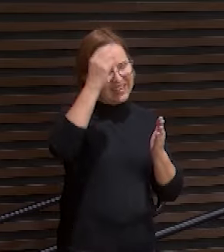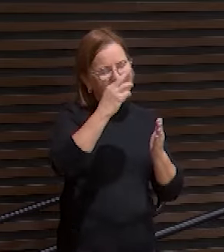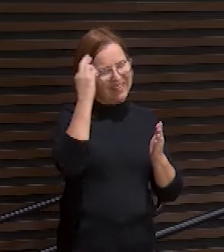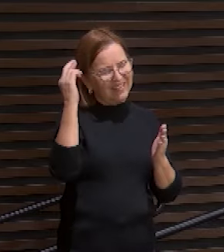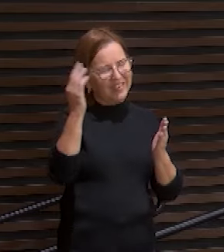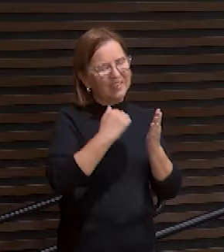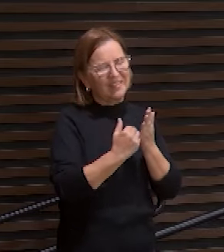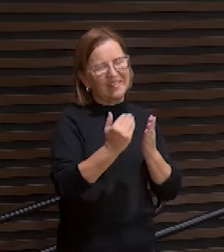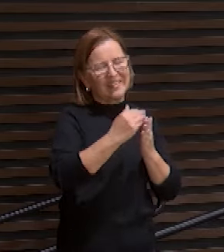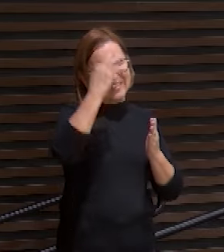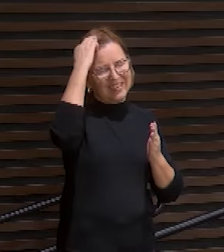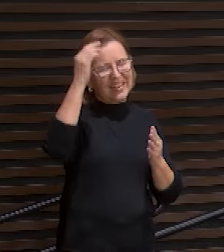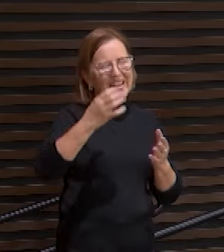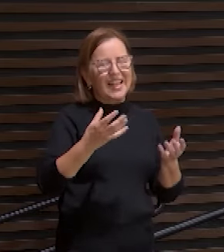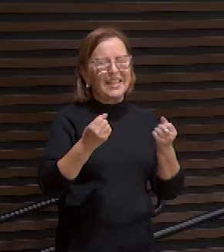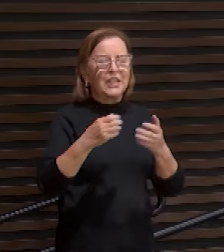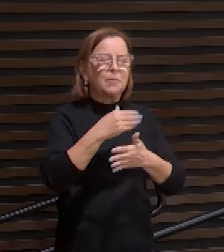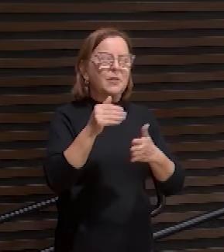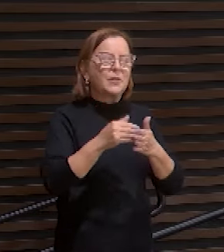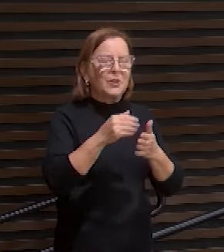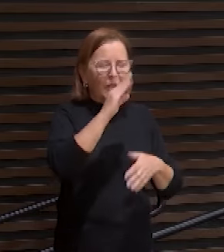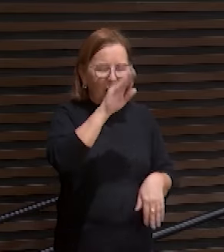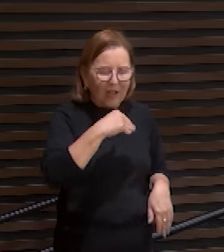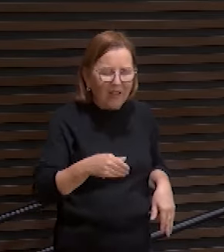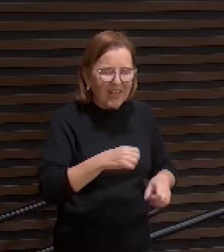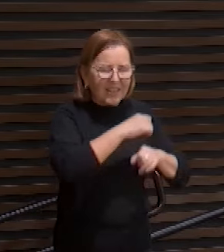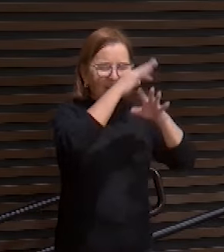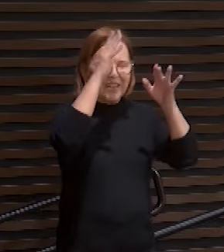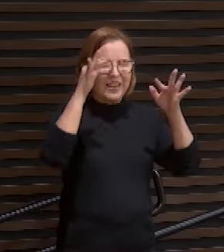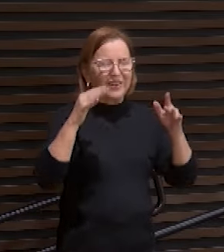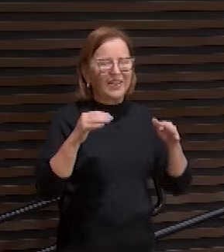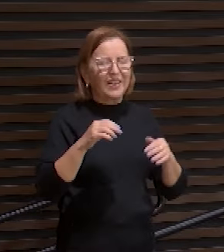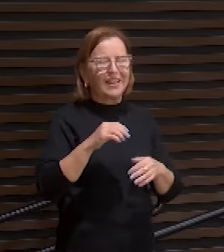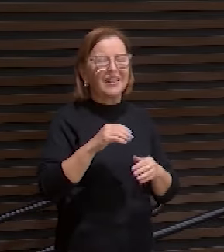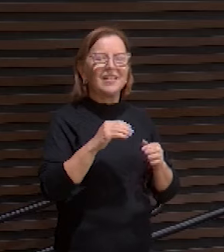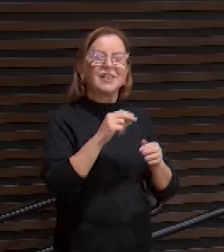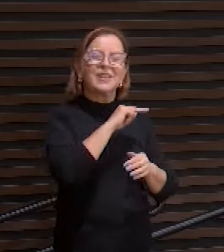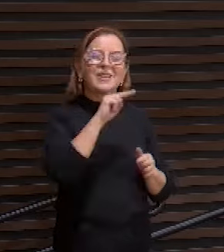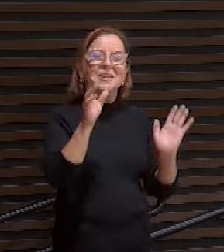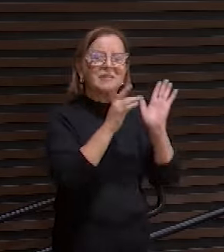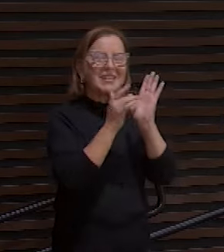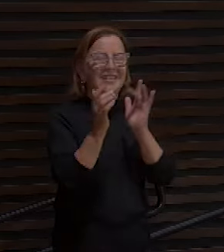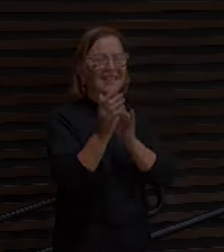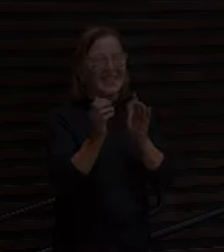glória que lhe são devidos nós oramos assim em nome de Jesus amém